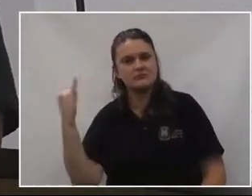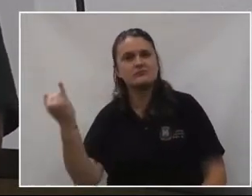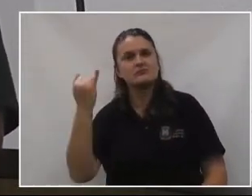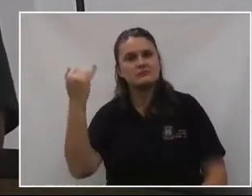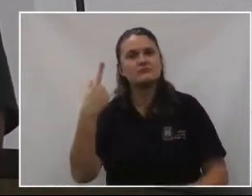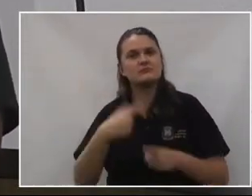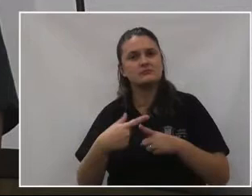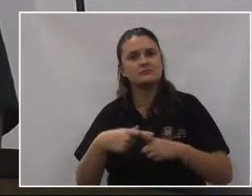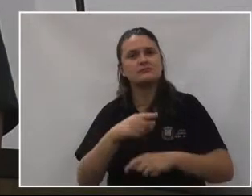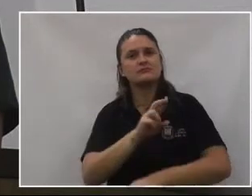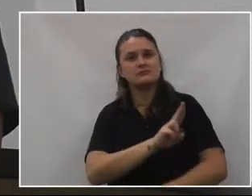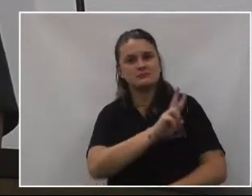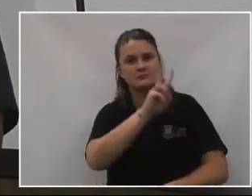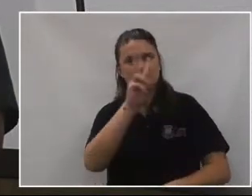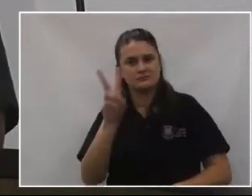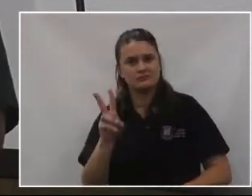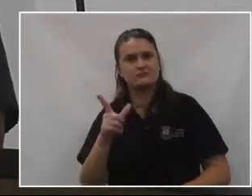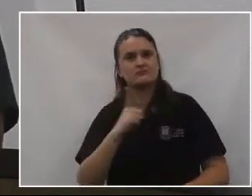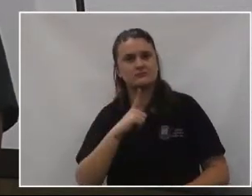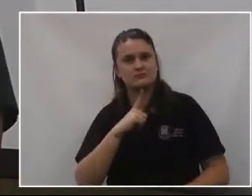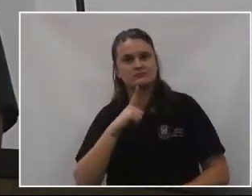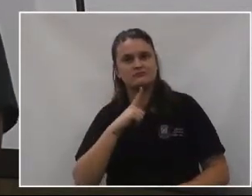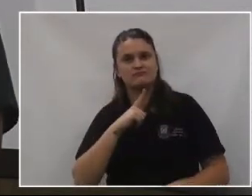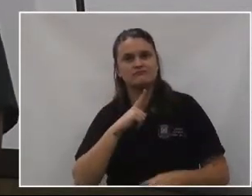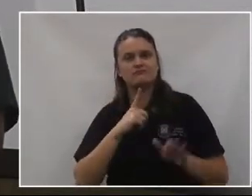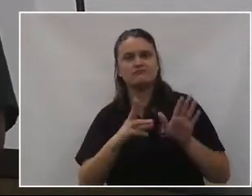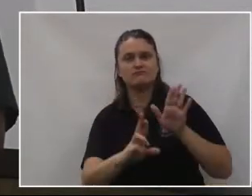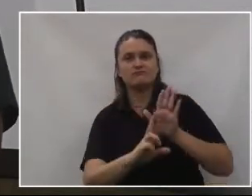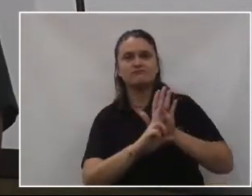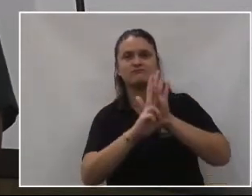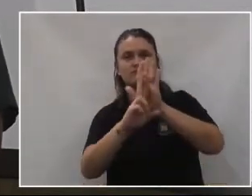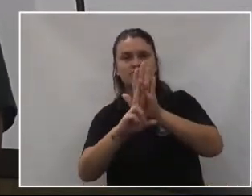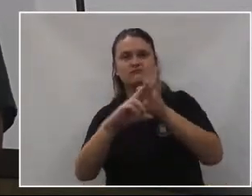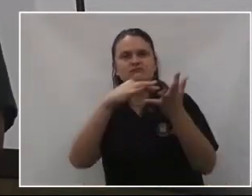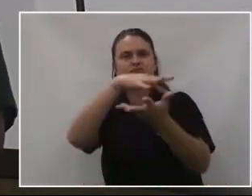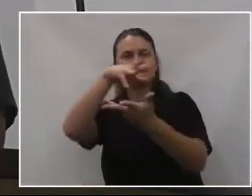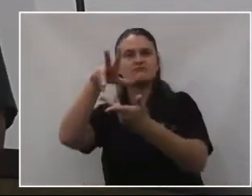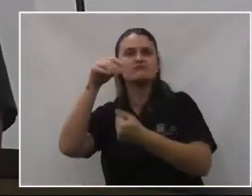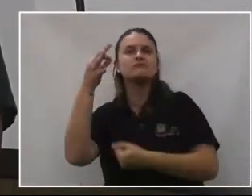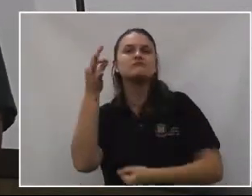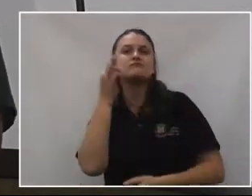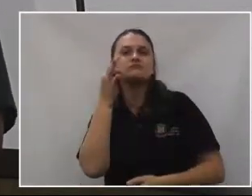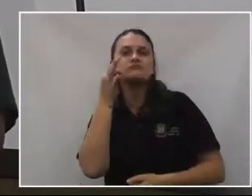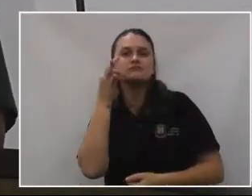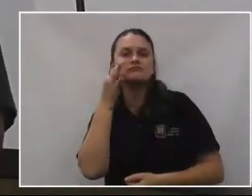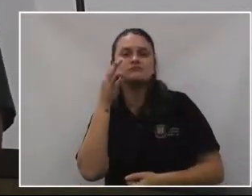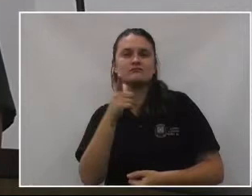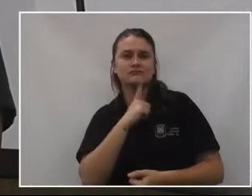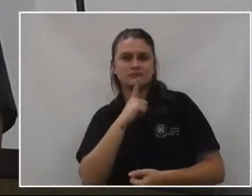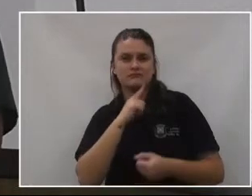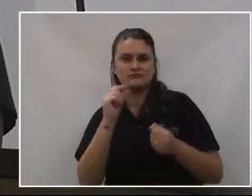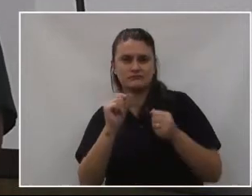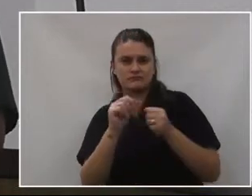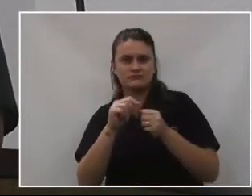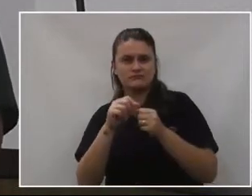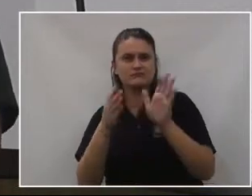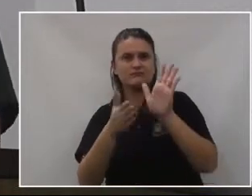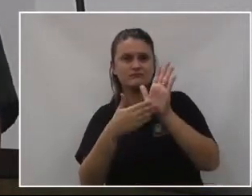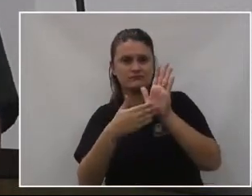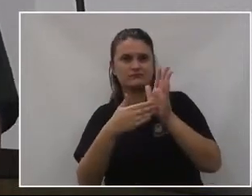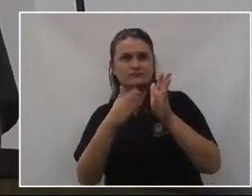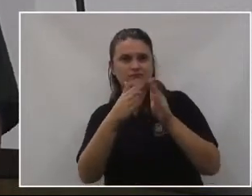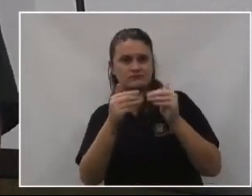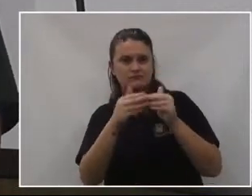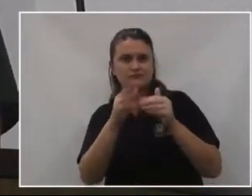está lá, a nível mundial, na Suécia, lá onde foi feita aquela campanha, a União da